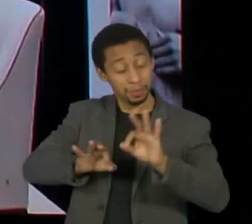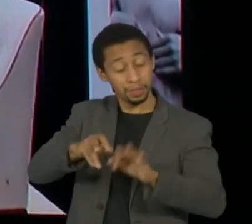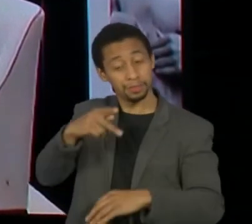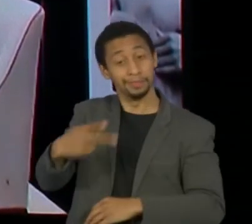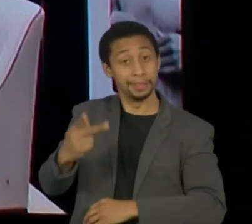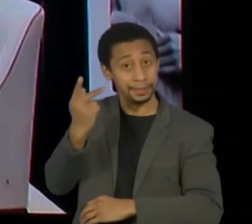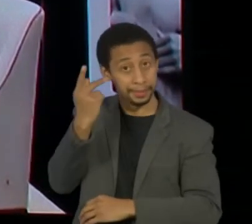E aos prefeitos.